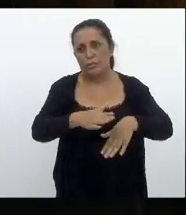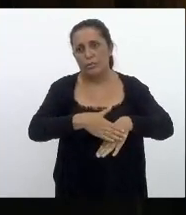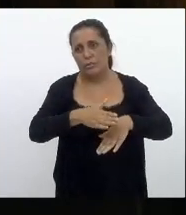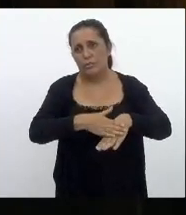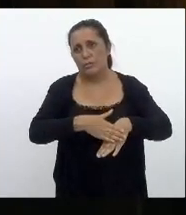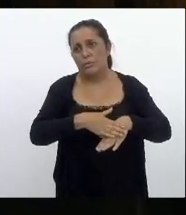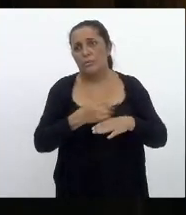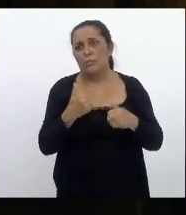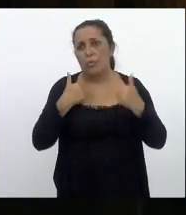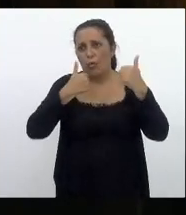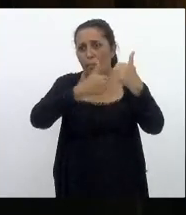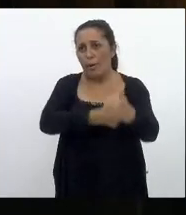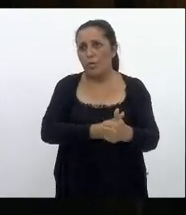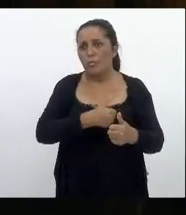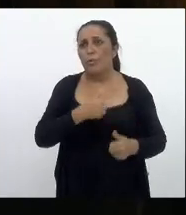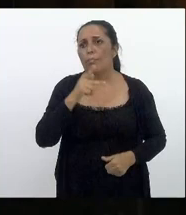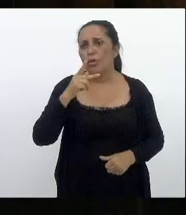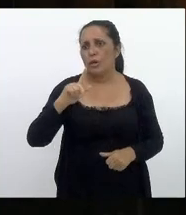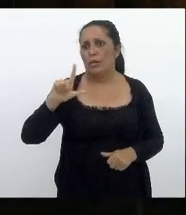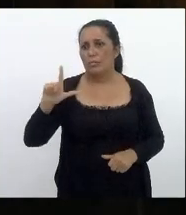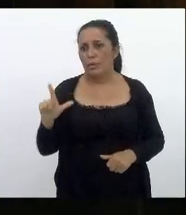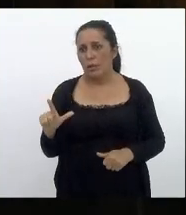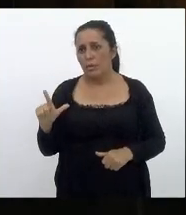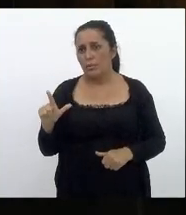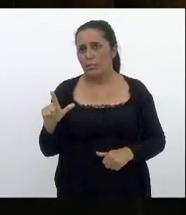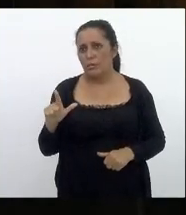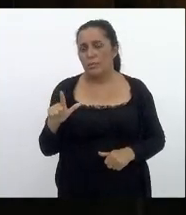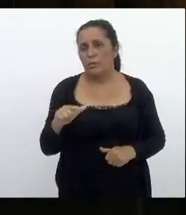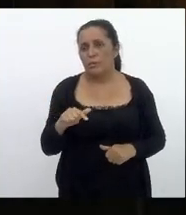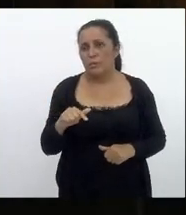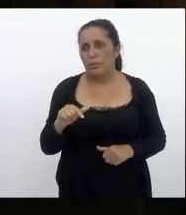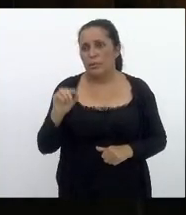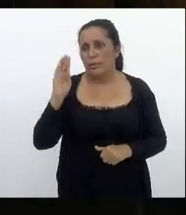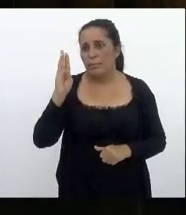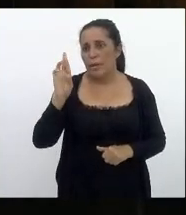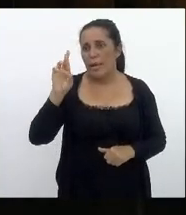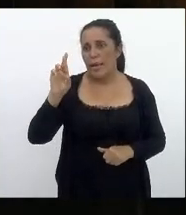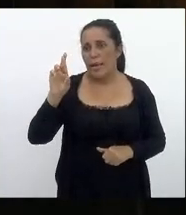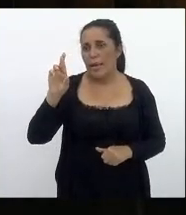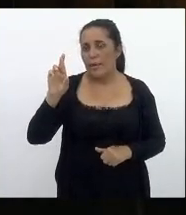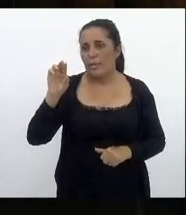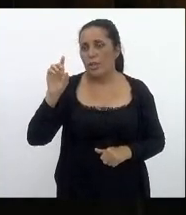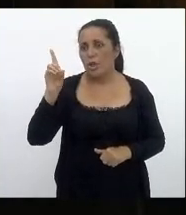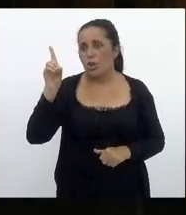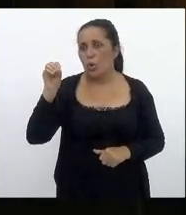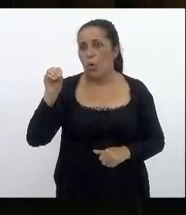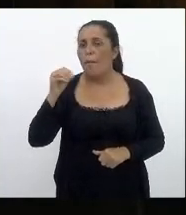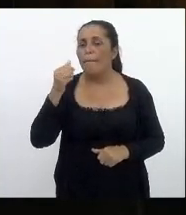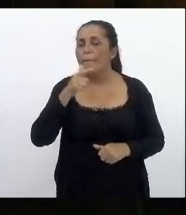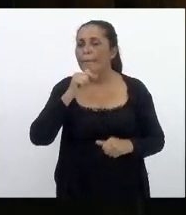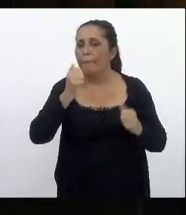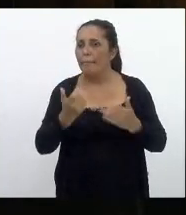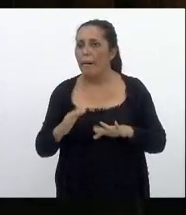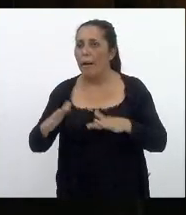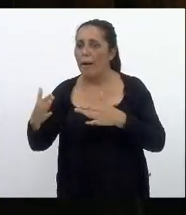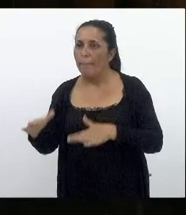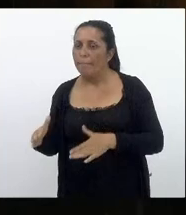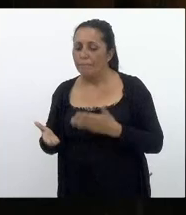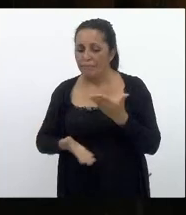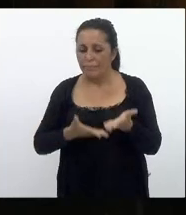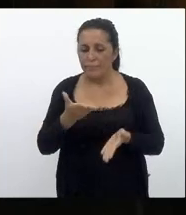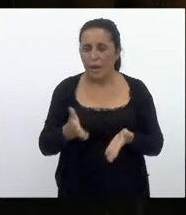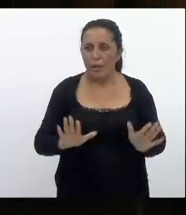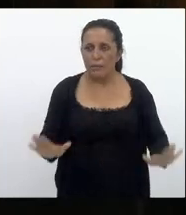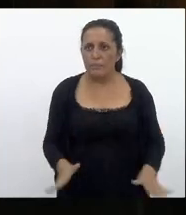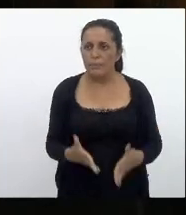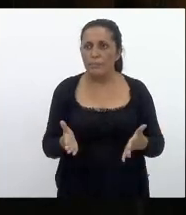acompanhando o projeto de lei chamado BR do Mar que trata do estímulo